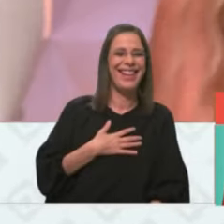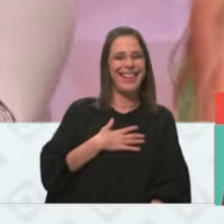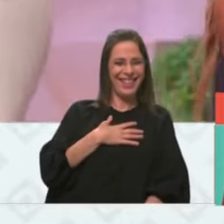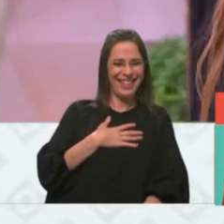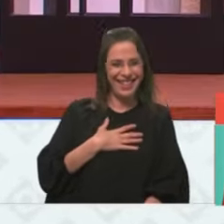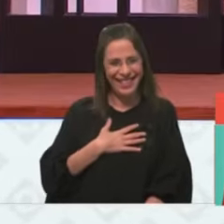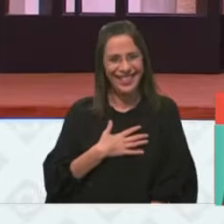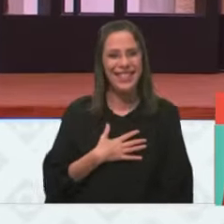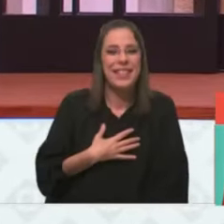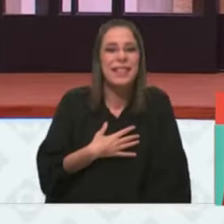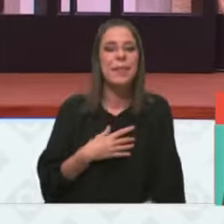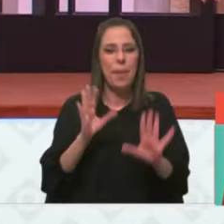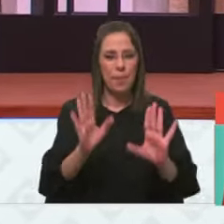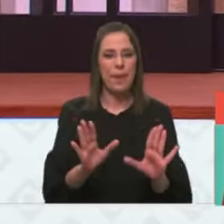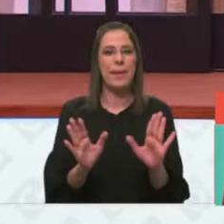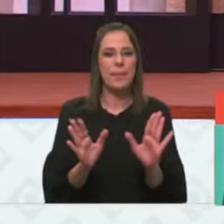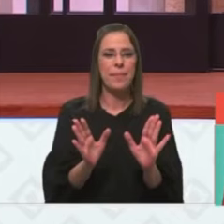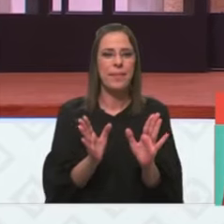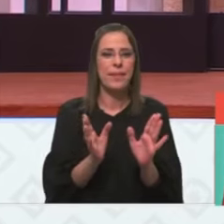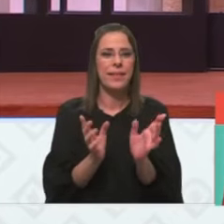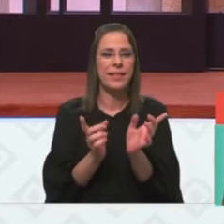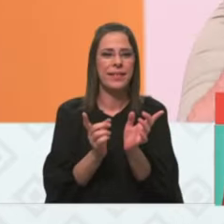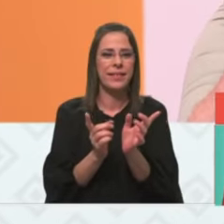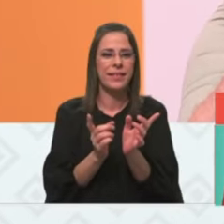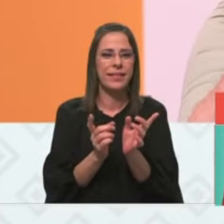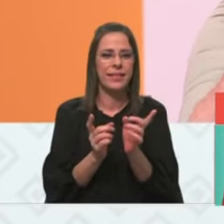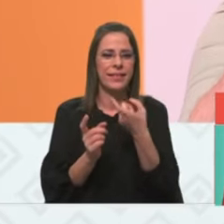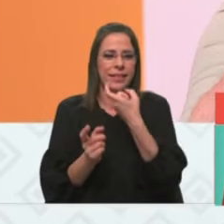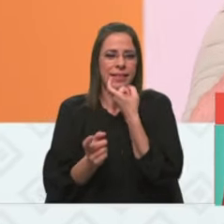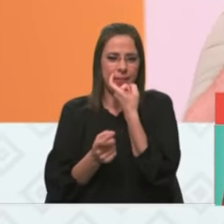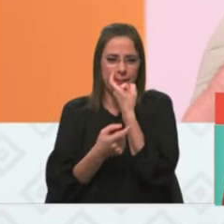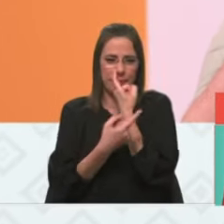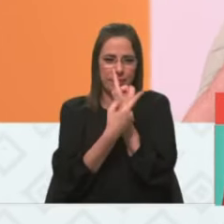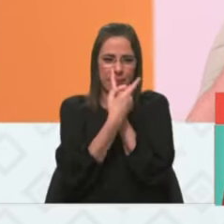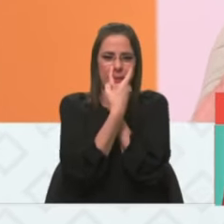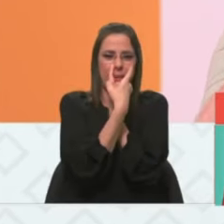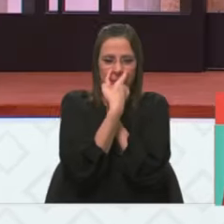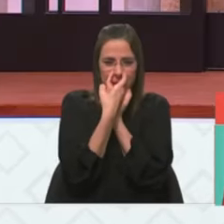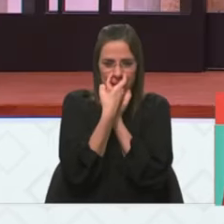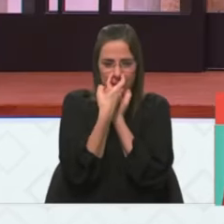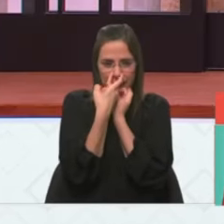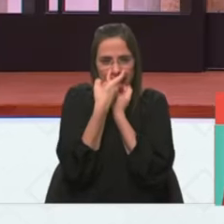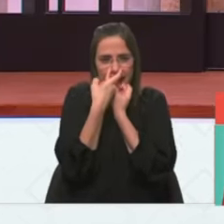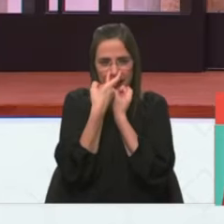Assim. Assim. assim. Tá bom? Assim? Não?